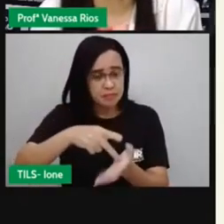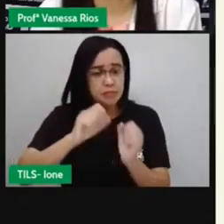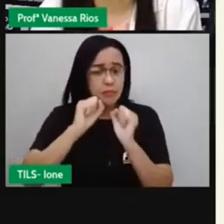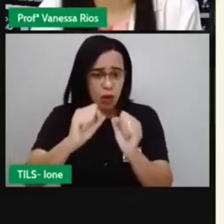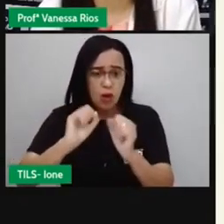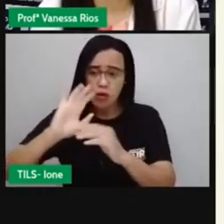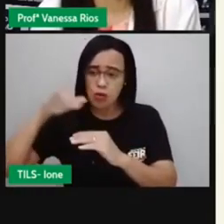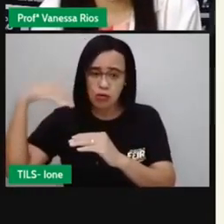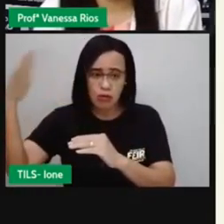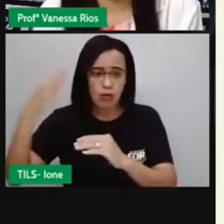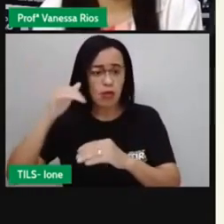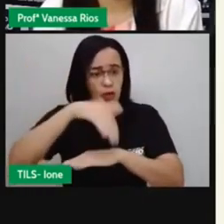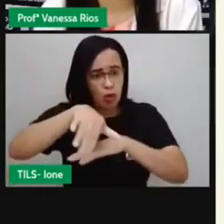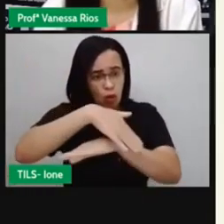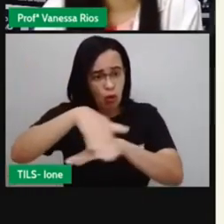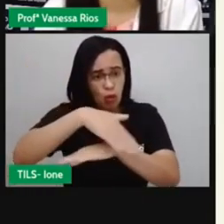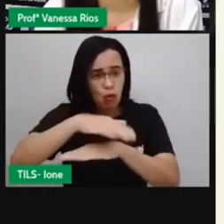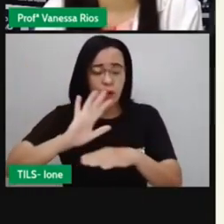forma virtual.